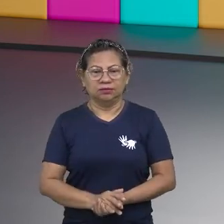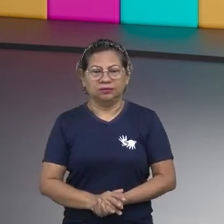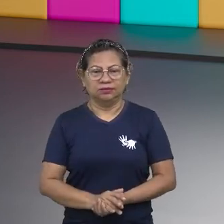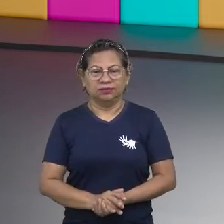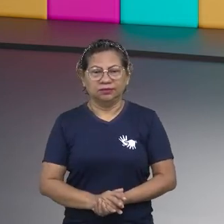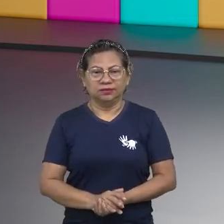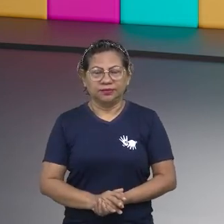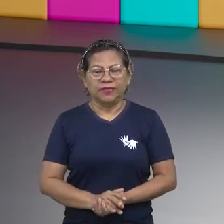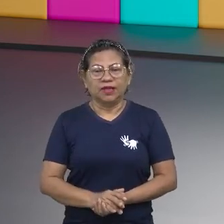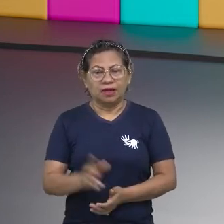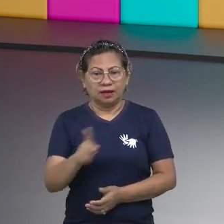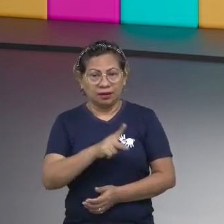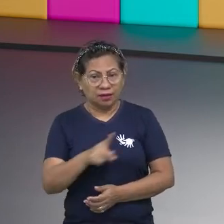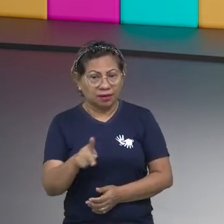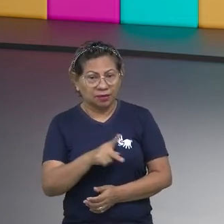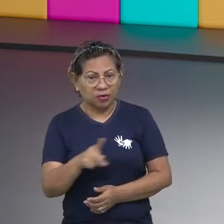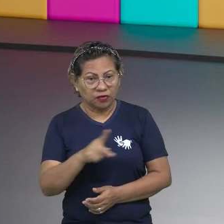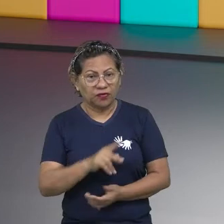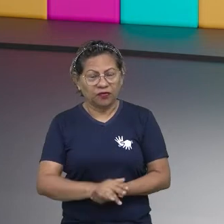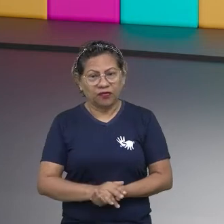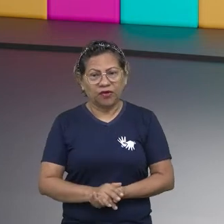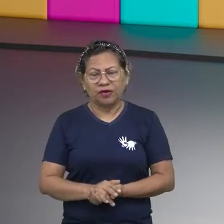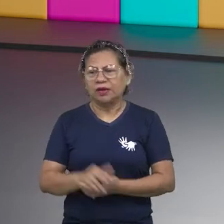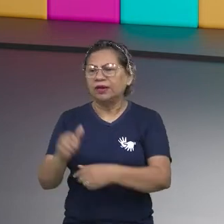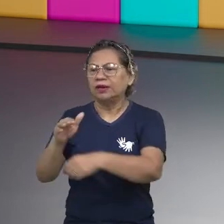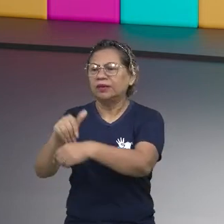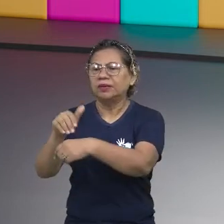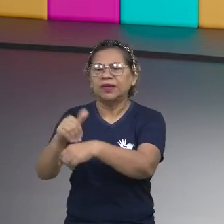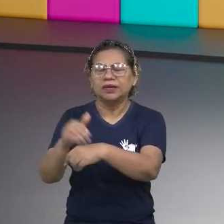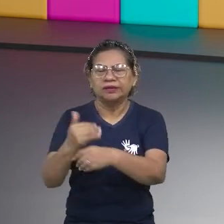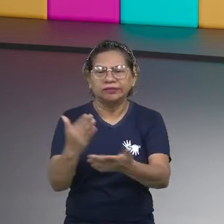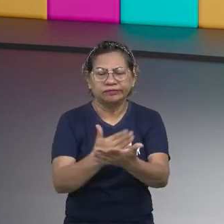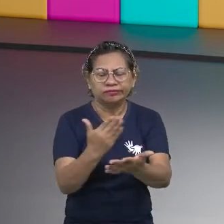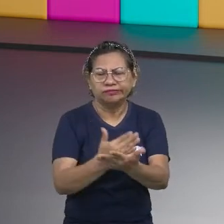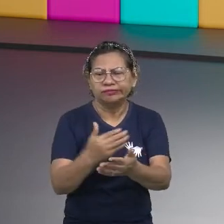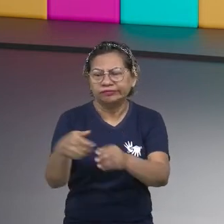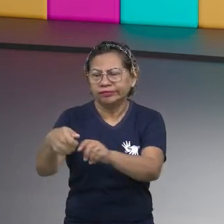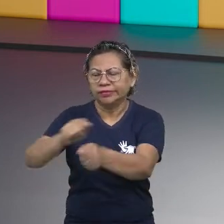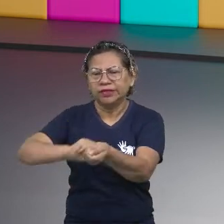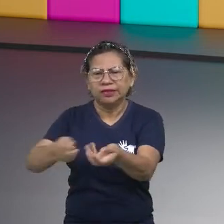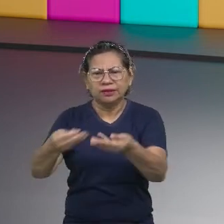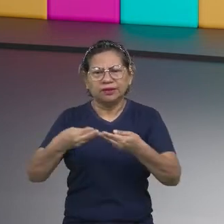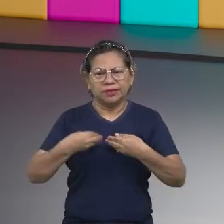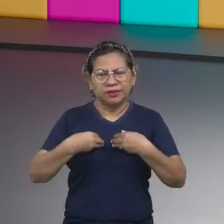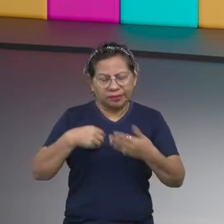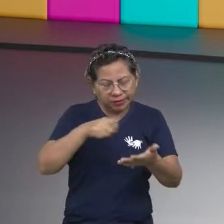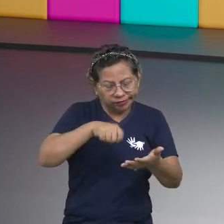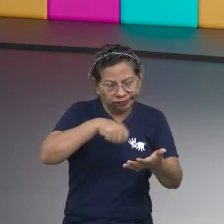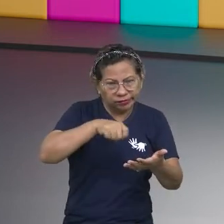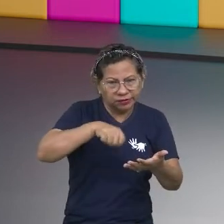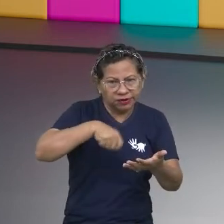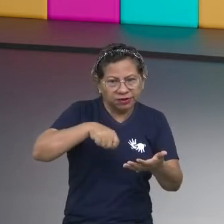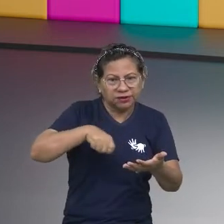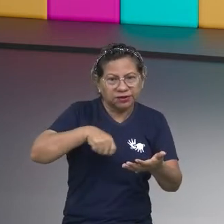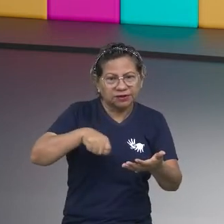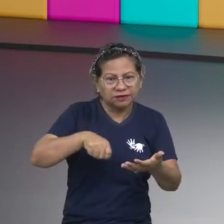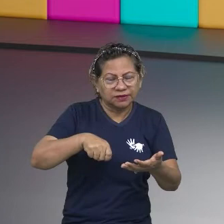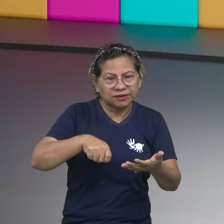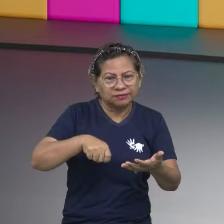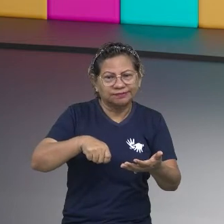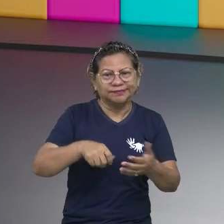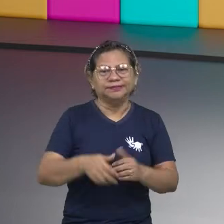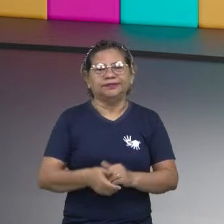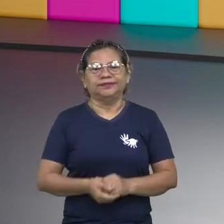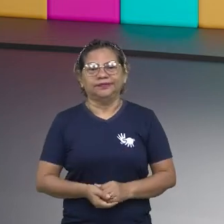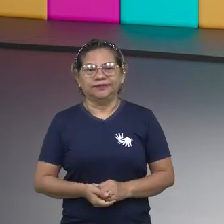Eu cheguei a pedir páginas de cadernos das minhas amigas para colocar, eu escrever. Isso não